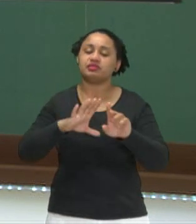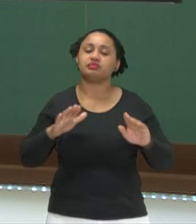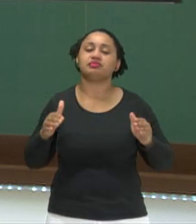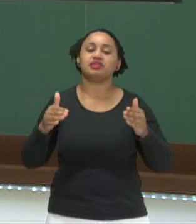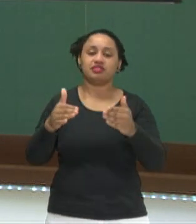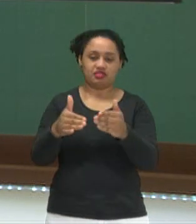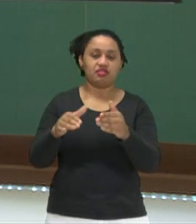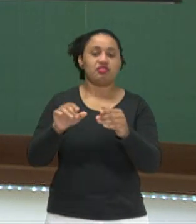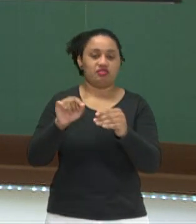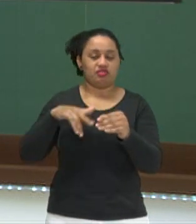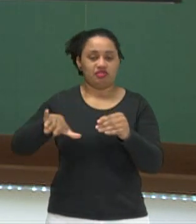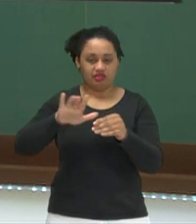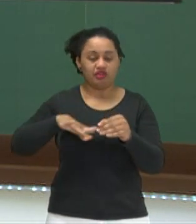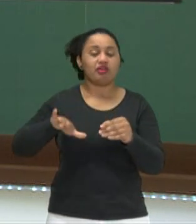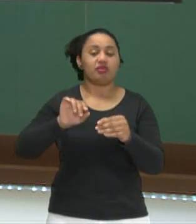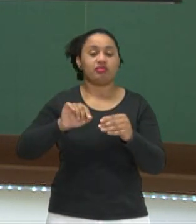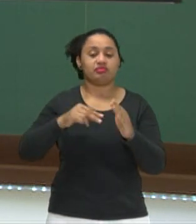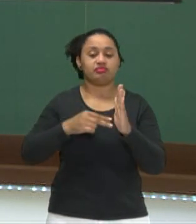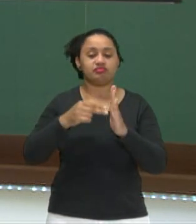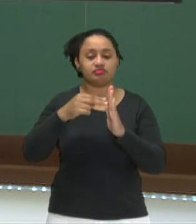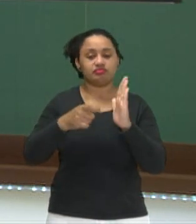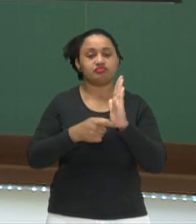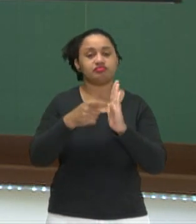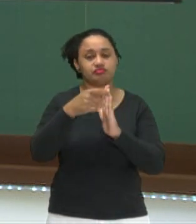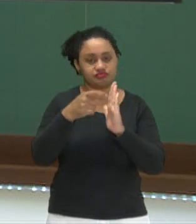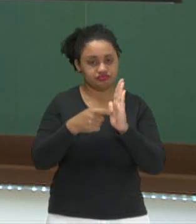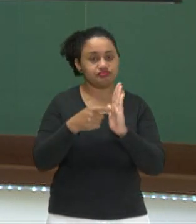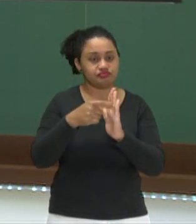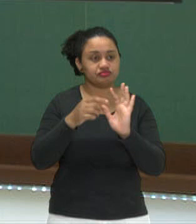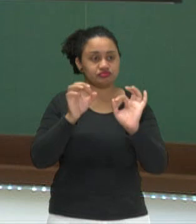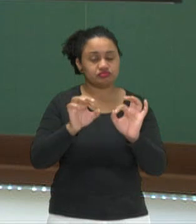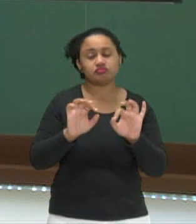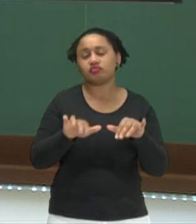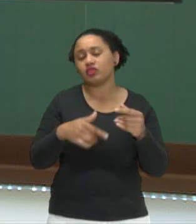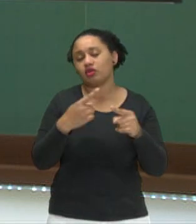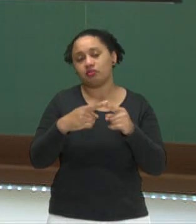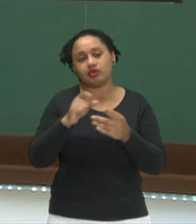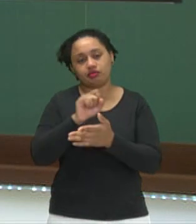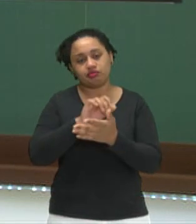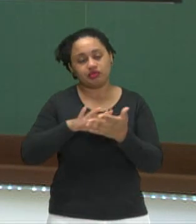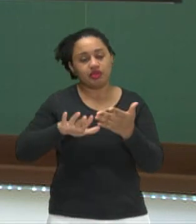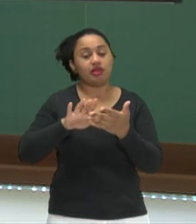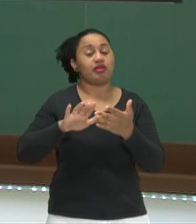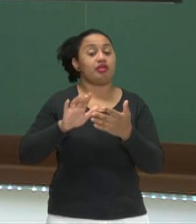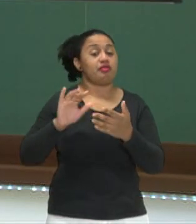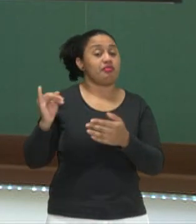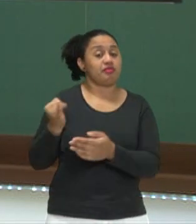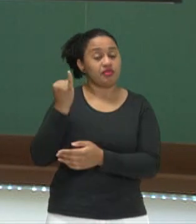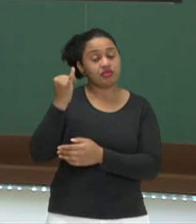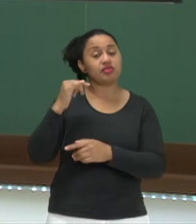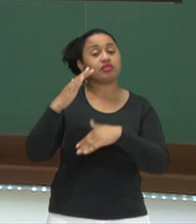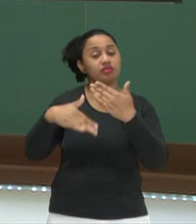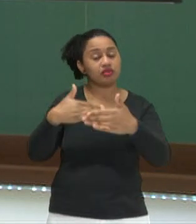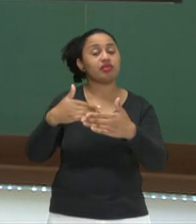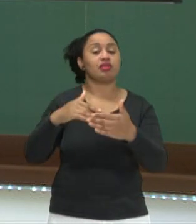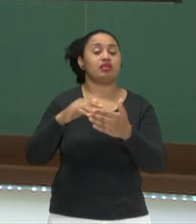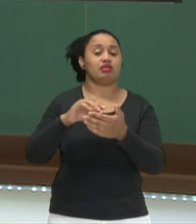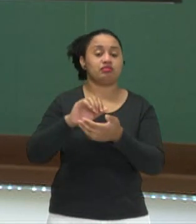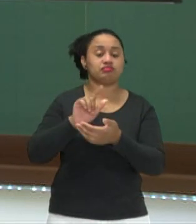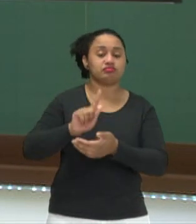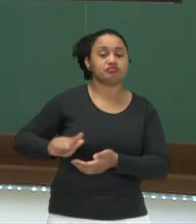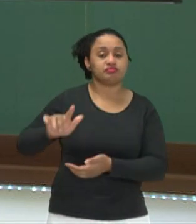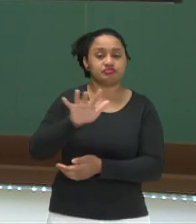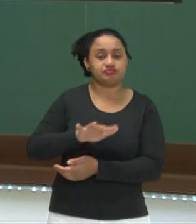particulares do nosso prisma. São figuras muito importantes dentro da geometria